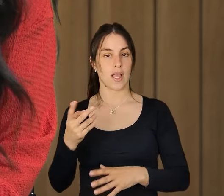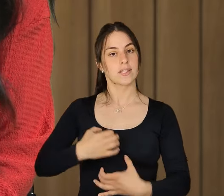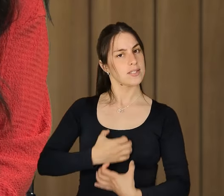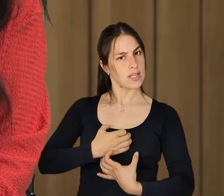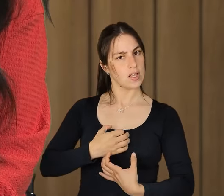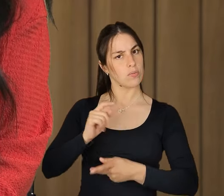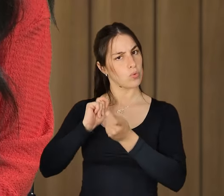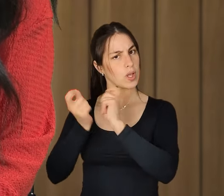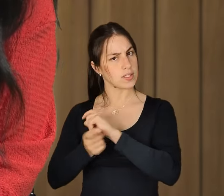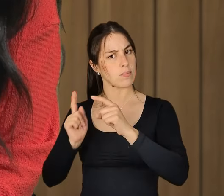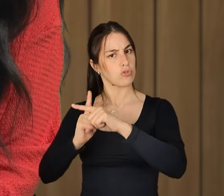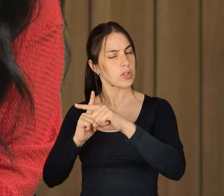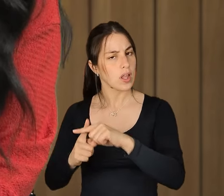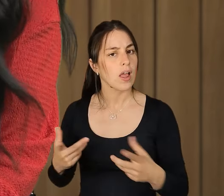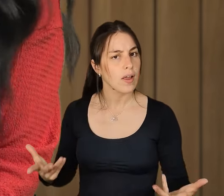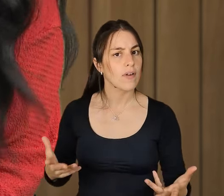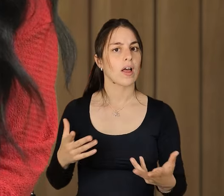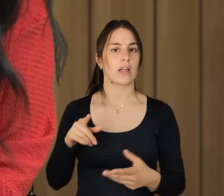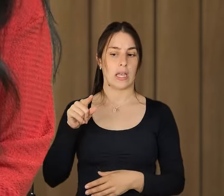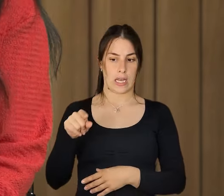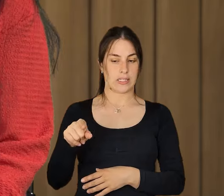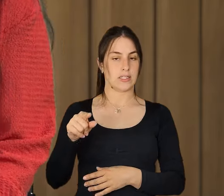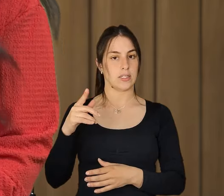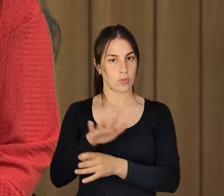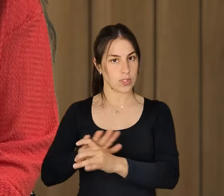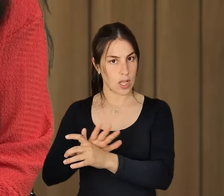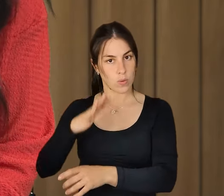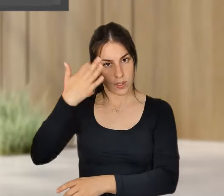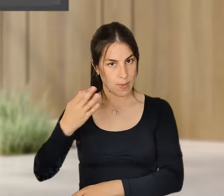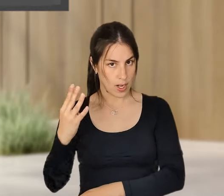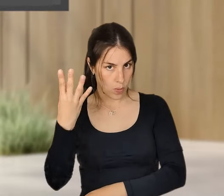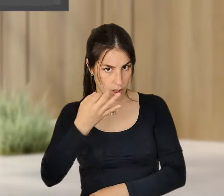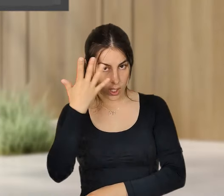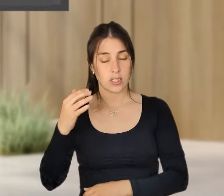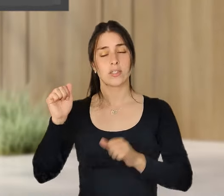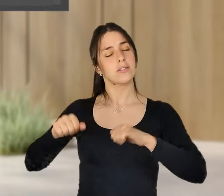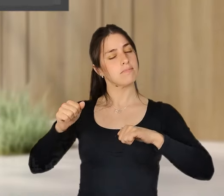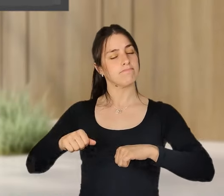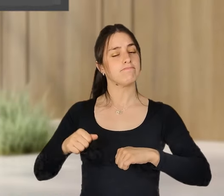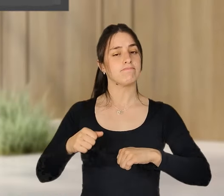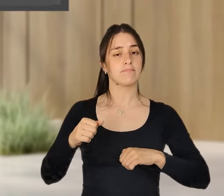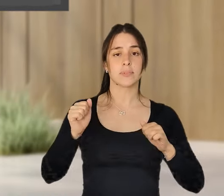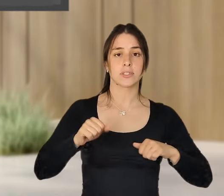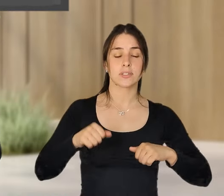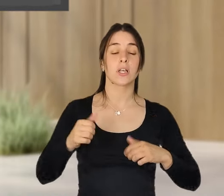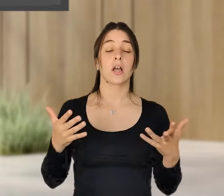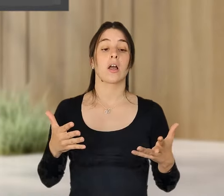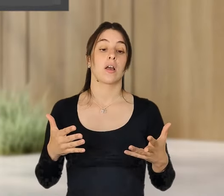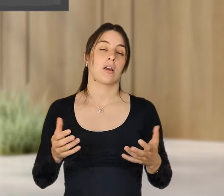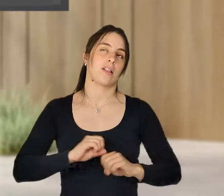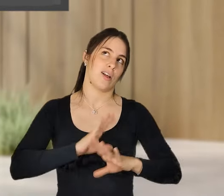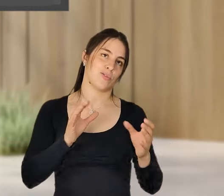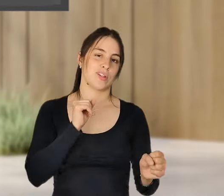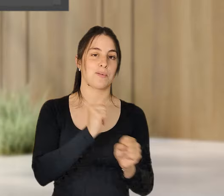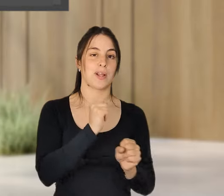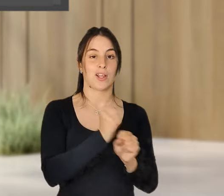positivas na aplicação da semana de quatro dias? Sim, sim. Do lado dos trabalhadores, eu acho que é quase